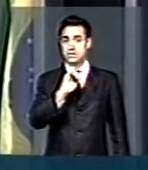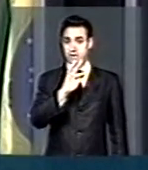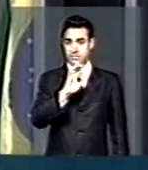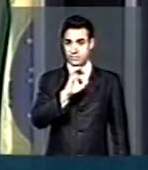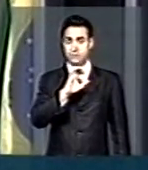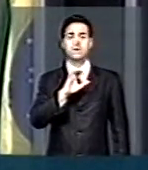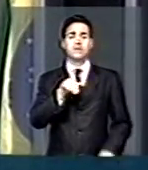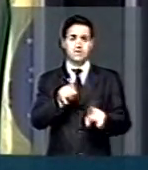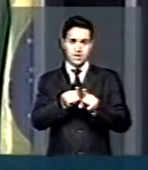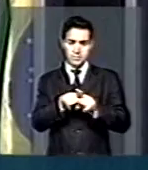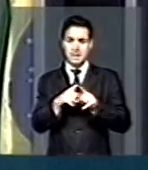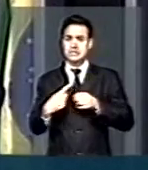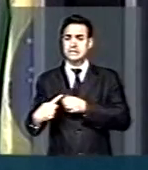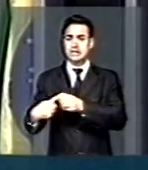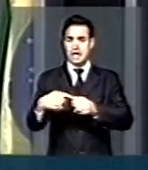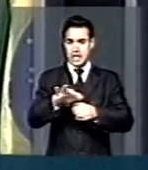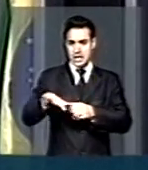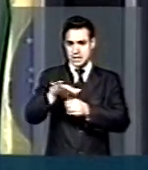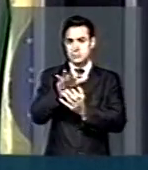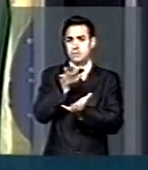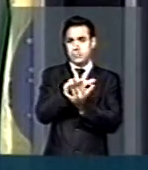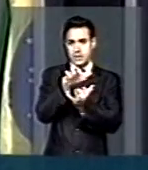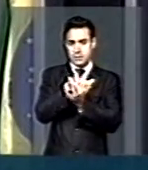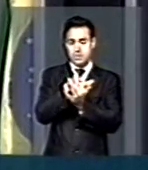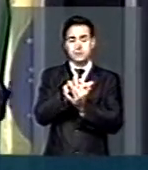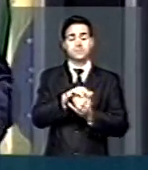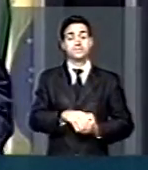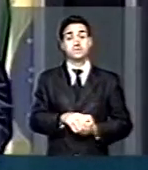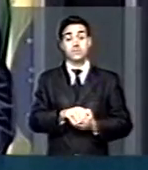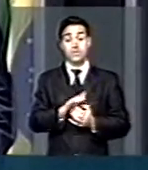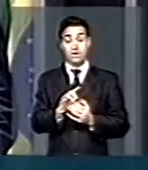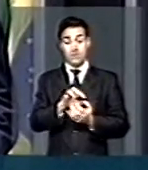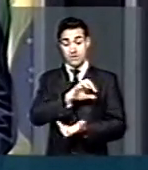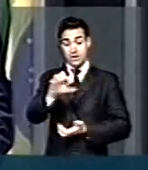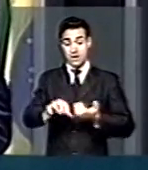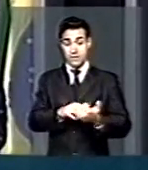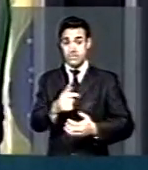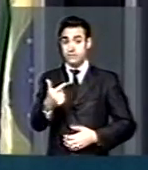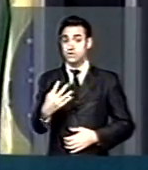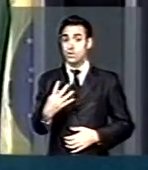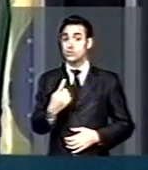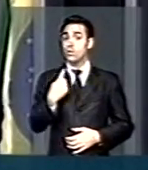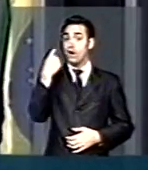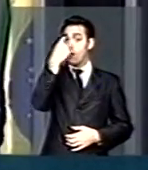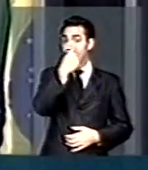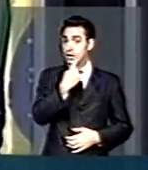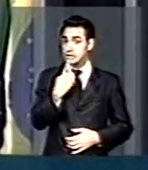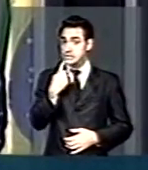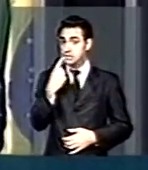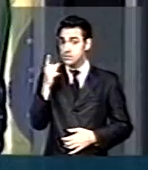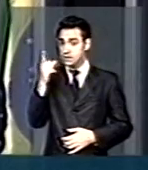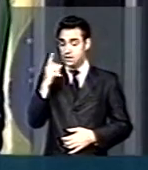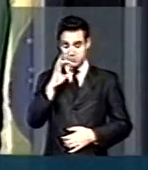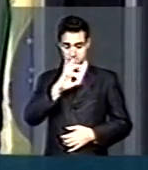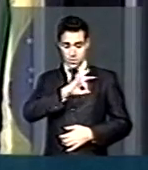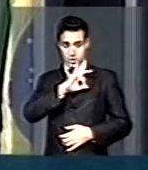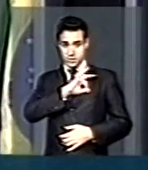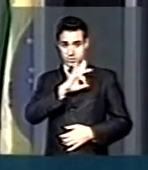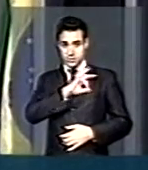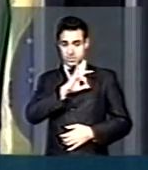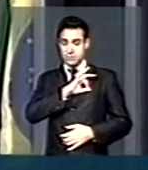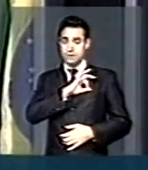pernambucanas, depois de uma greve de 24 horas da polícia militar daquele estado, o meu estado,